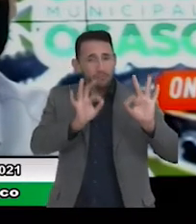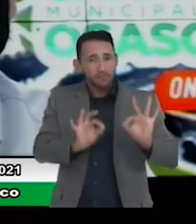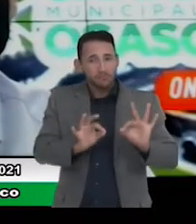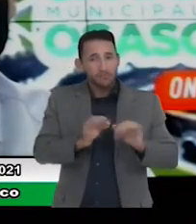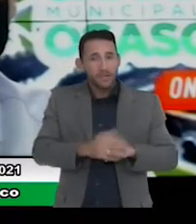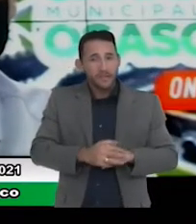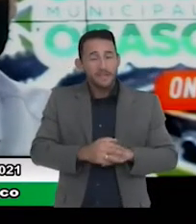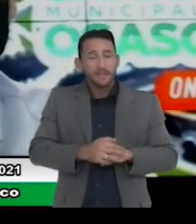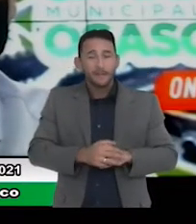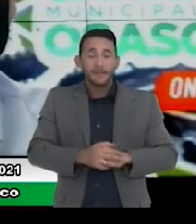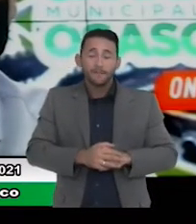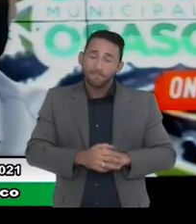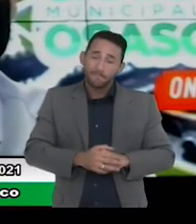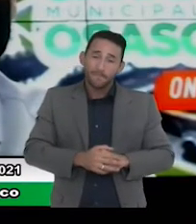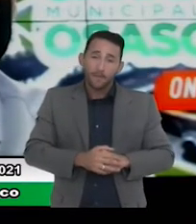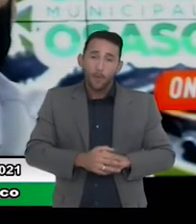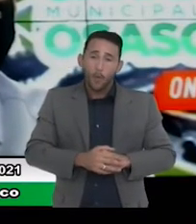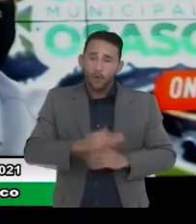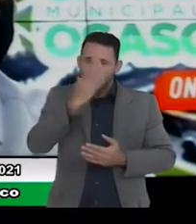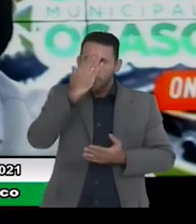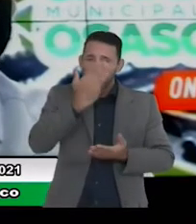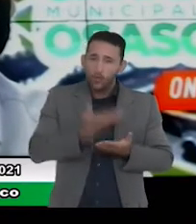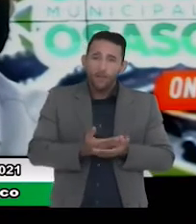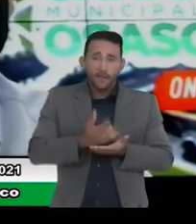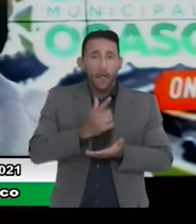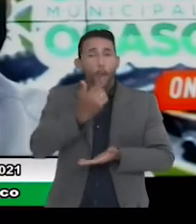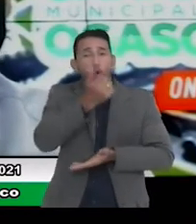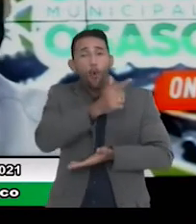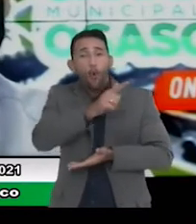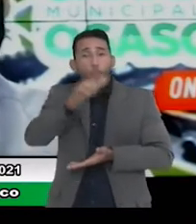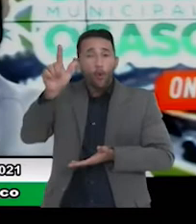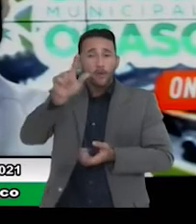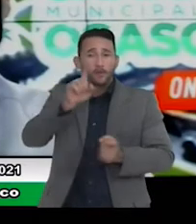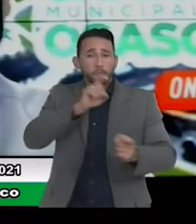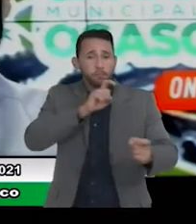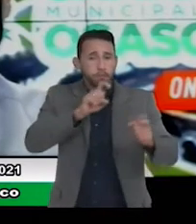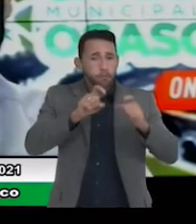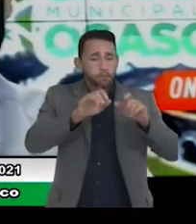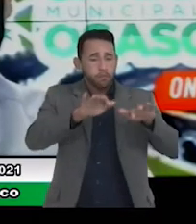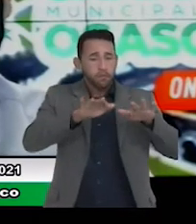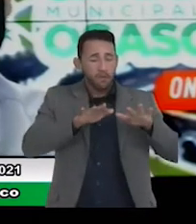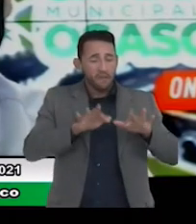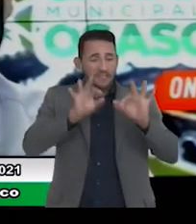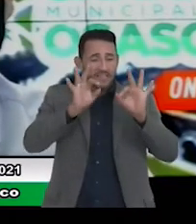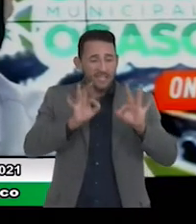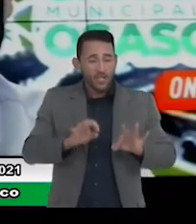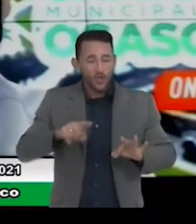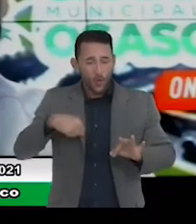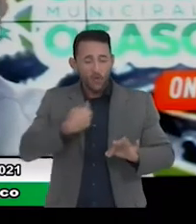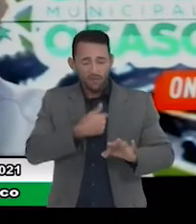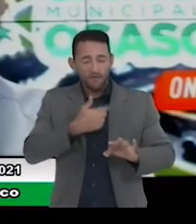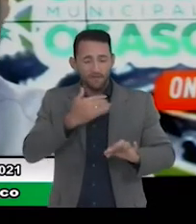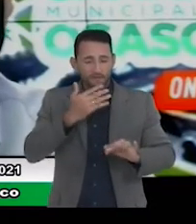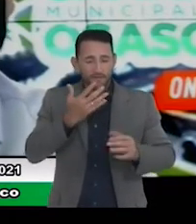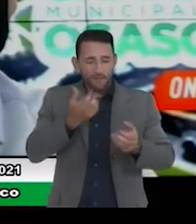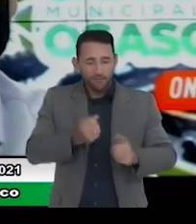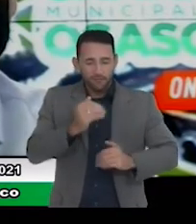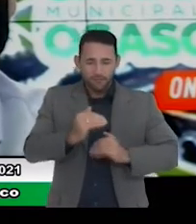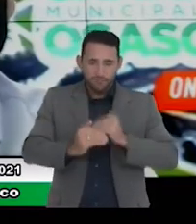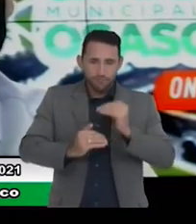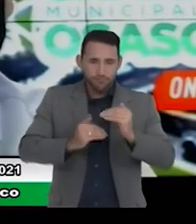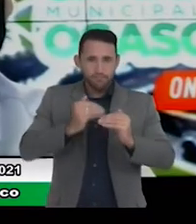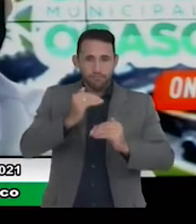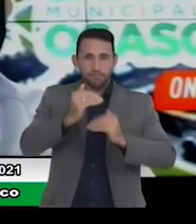certeza vai ter outras audiências e com certeza a gente vai conseguir avançar muito mais